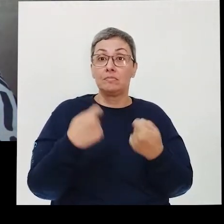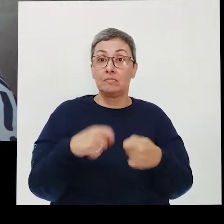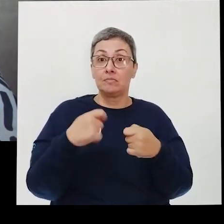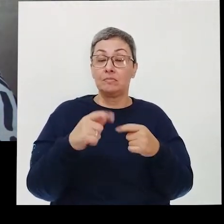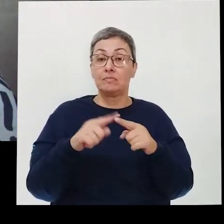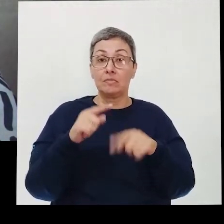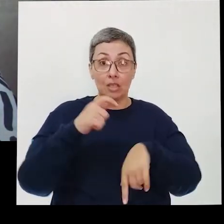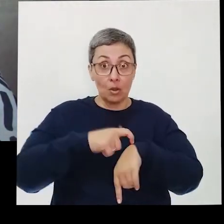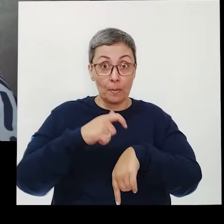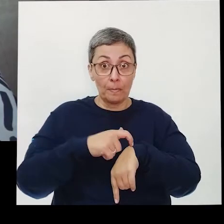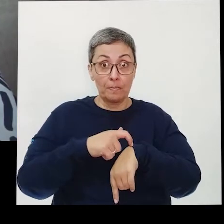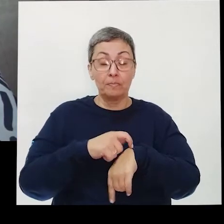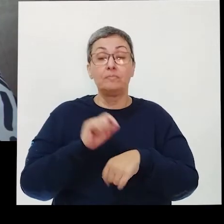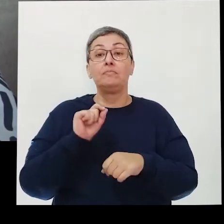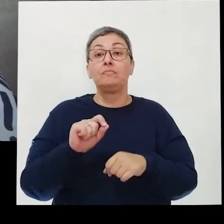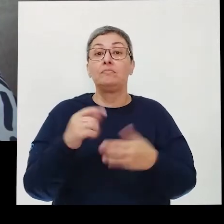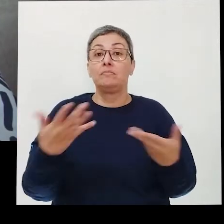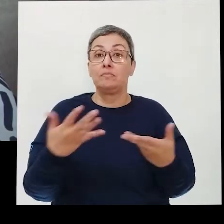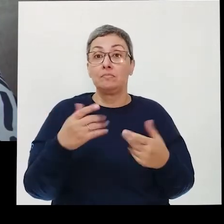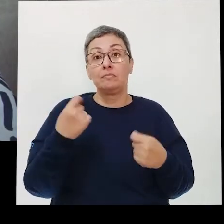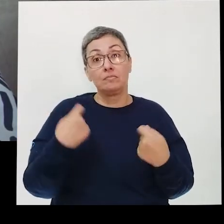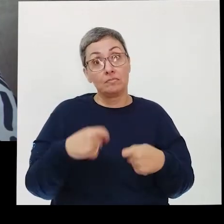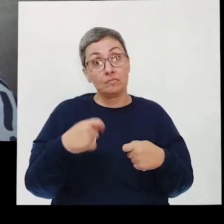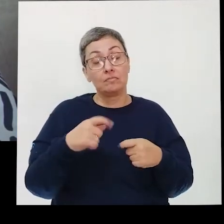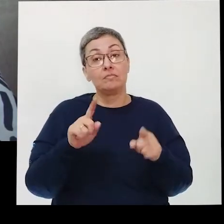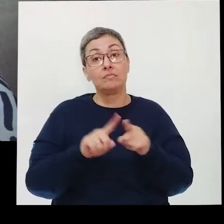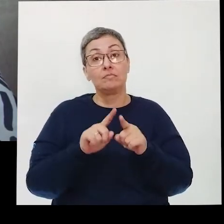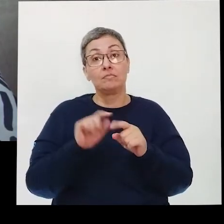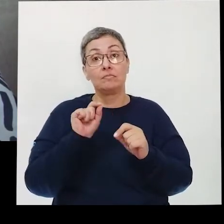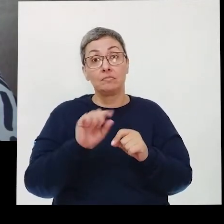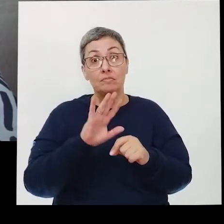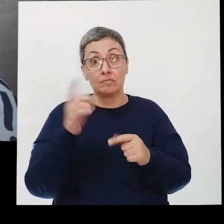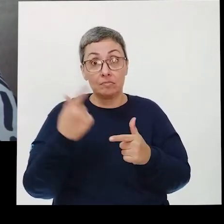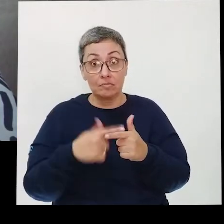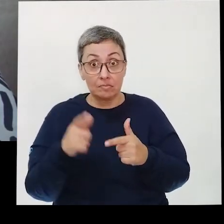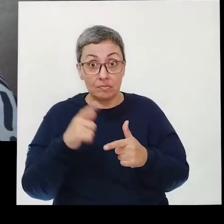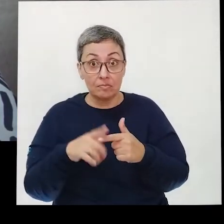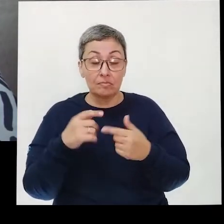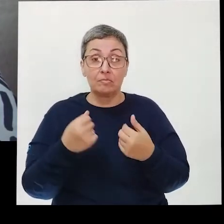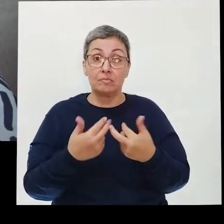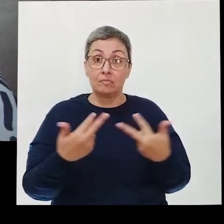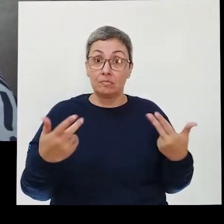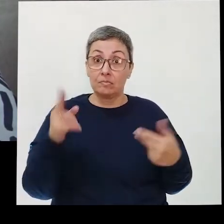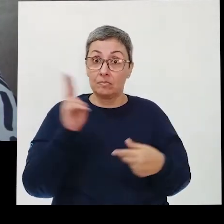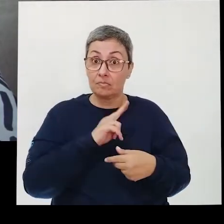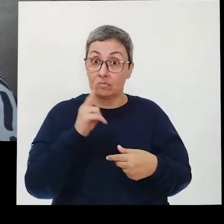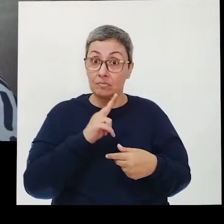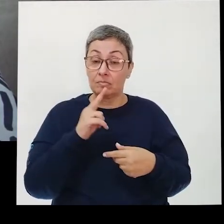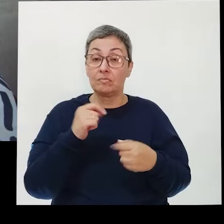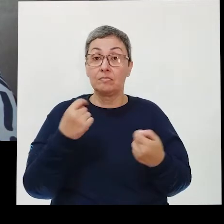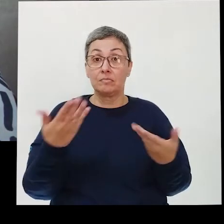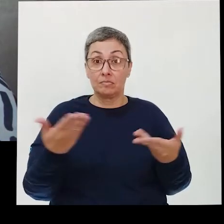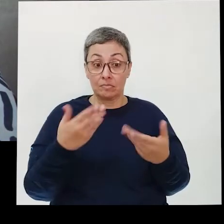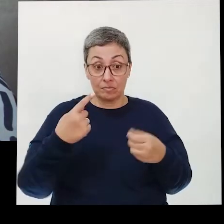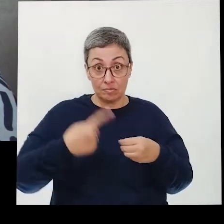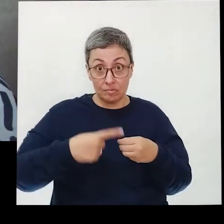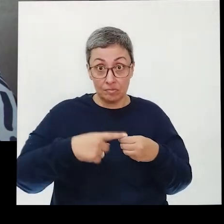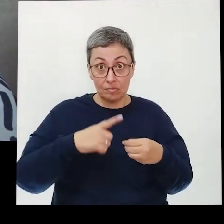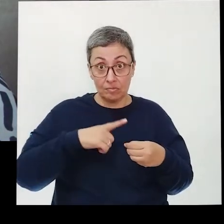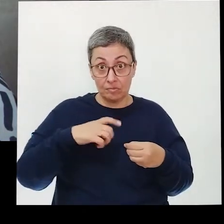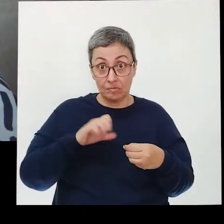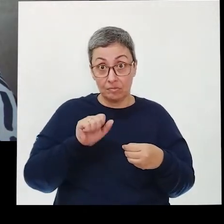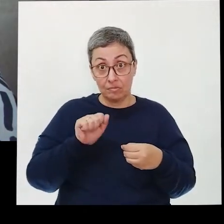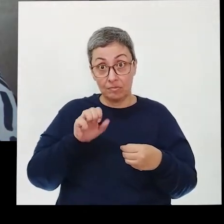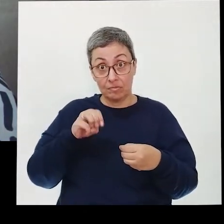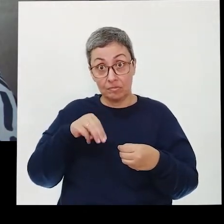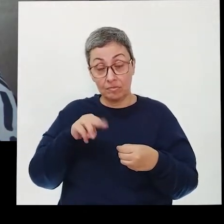que ela necessita naquele momento. Então, já sabe, se você tem algum problema, alguma situação de urgência, e na sua cidade tem os